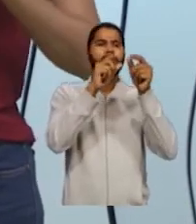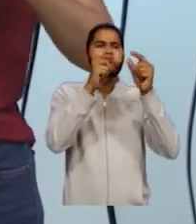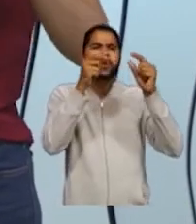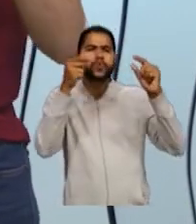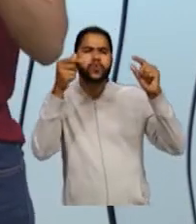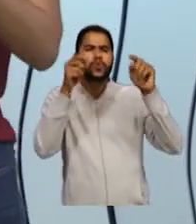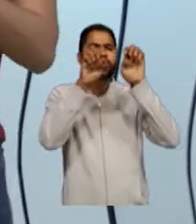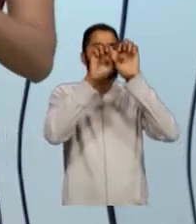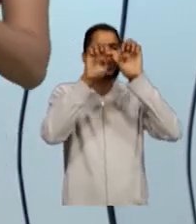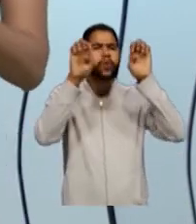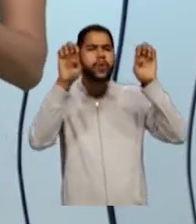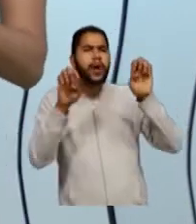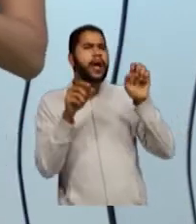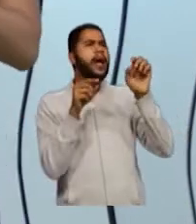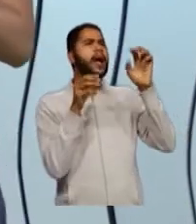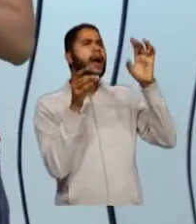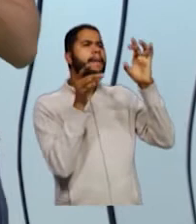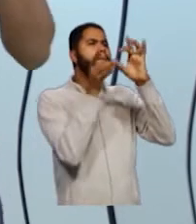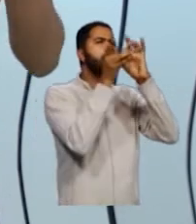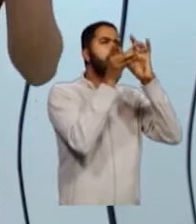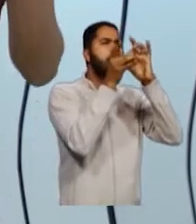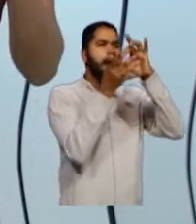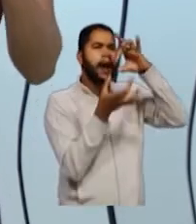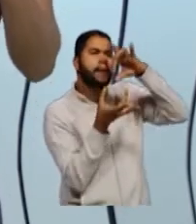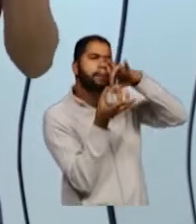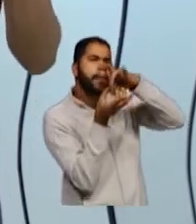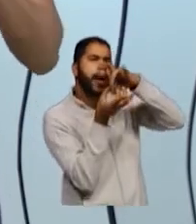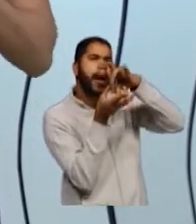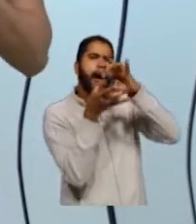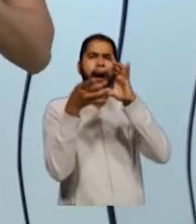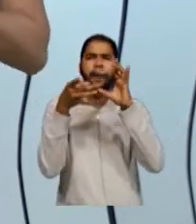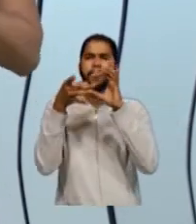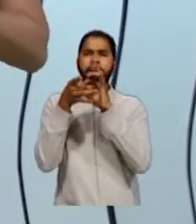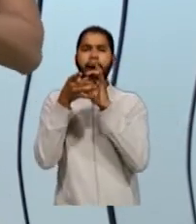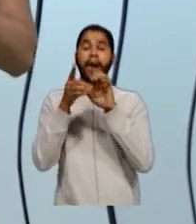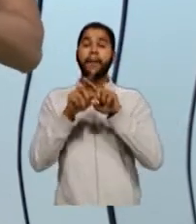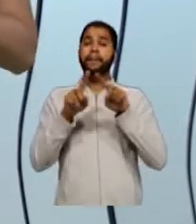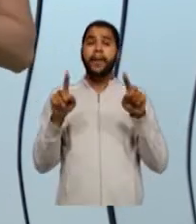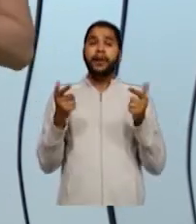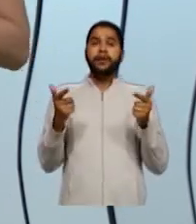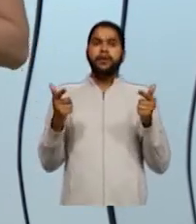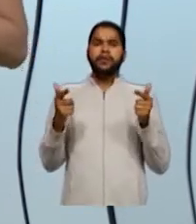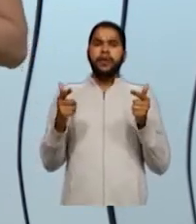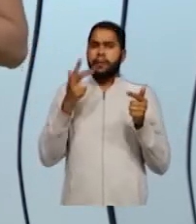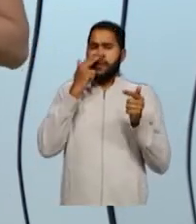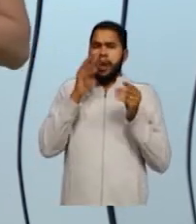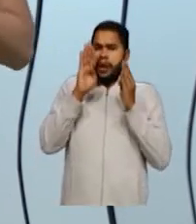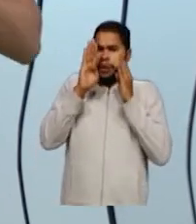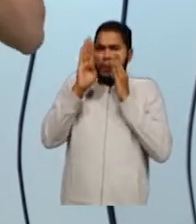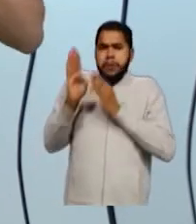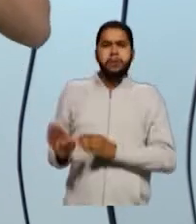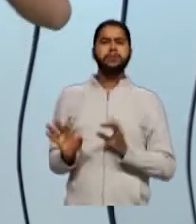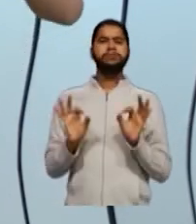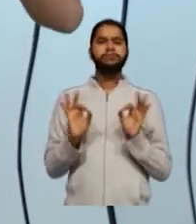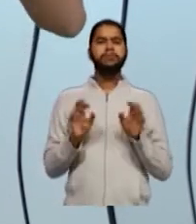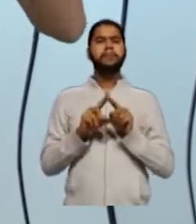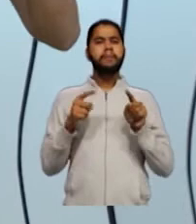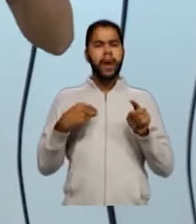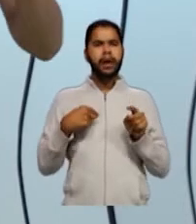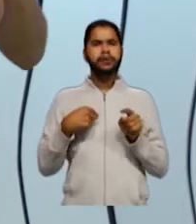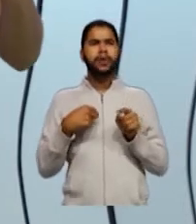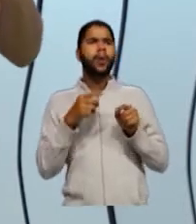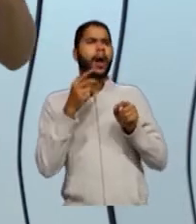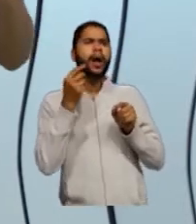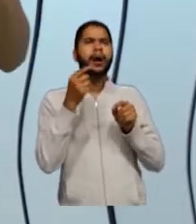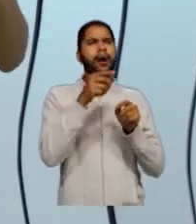consigo ver quem está ligado acima, abaixo, do lado. Apesar de não existir uma fidelidade muito grande, eu já tenho uma ideia da